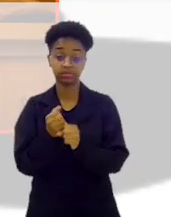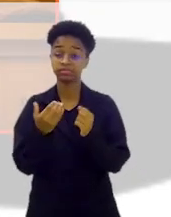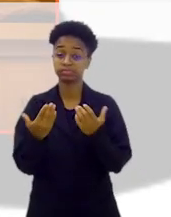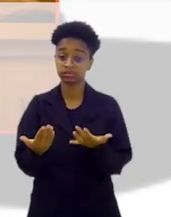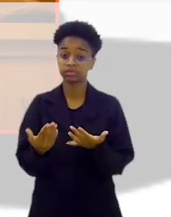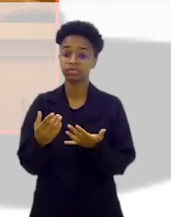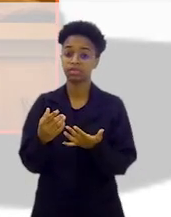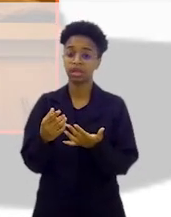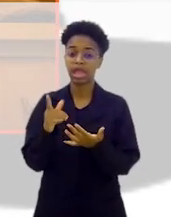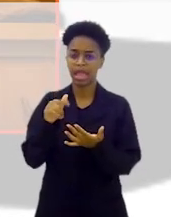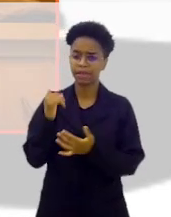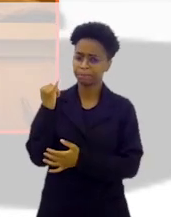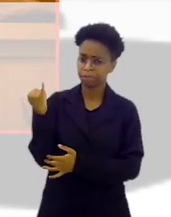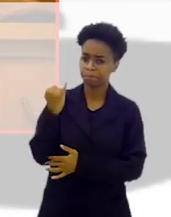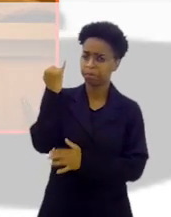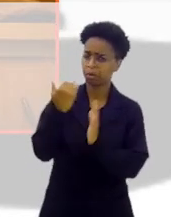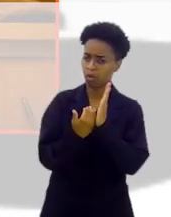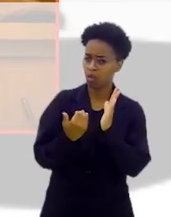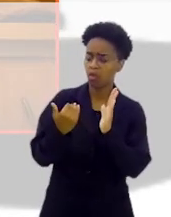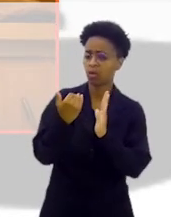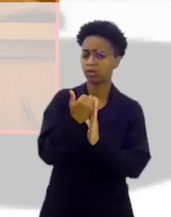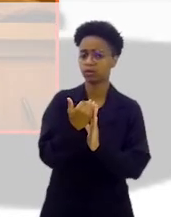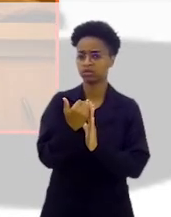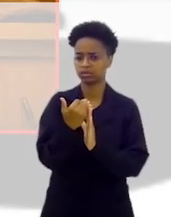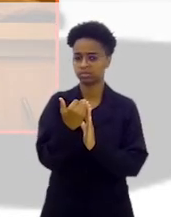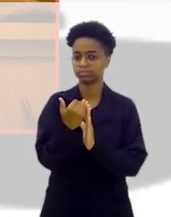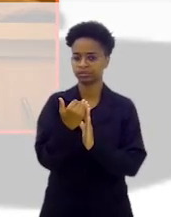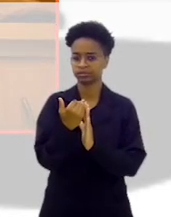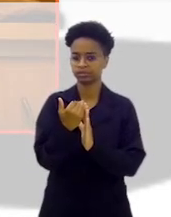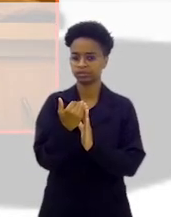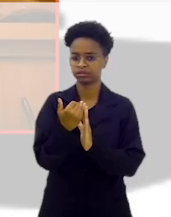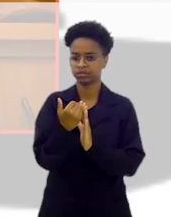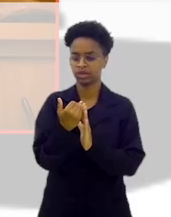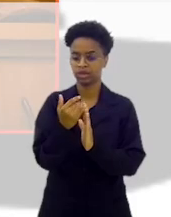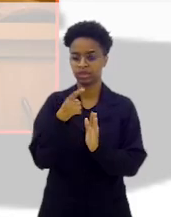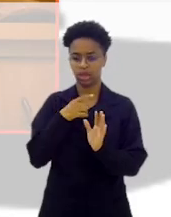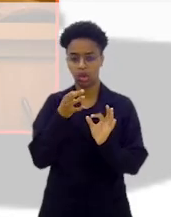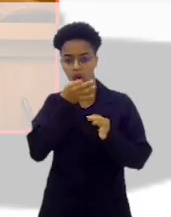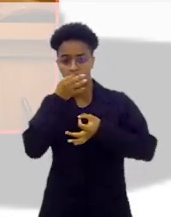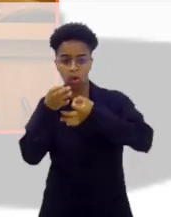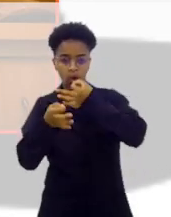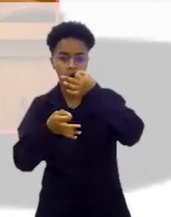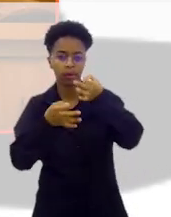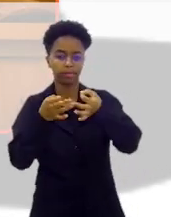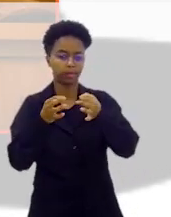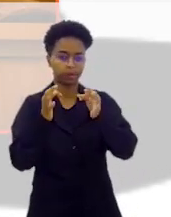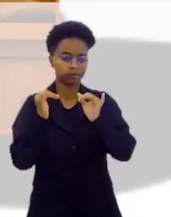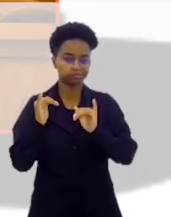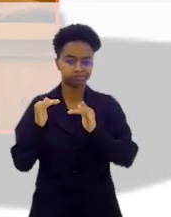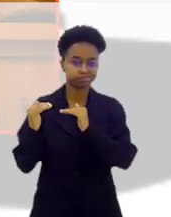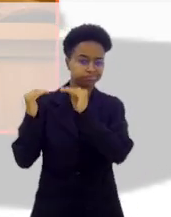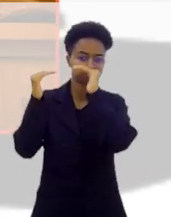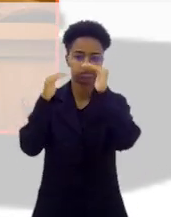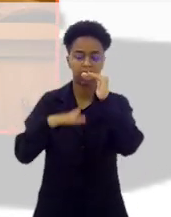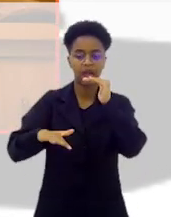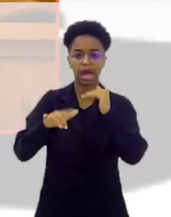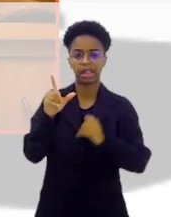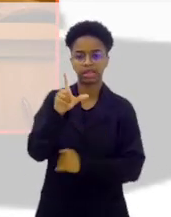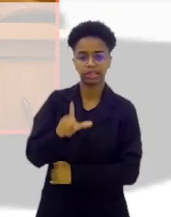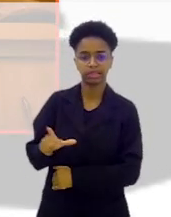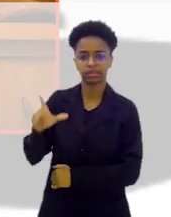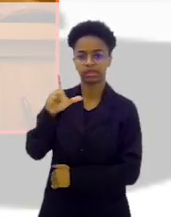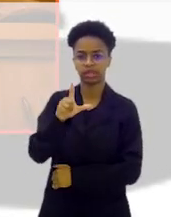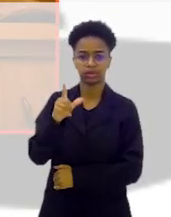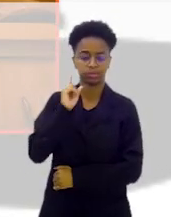Ela tem um peso muito grande de opinião dentro da